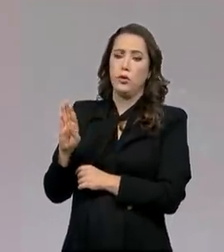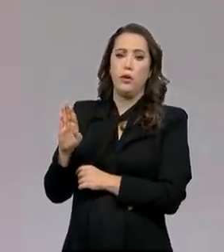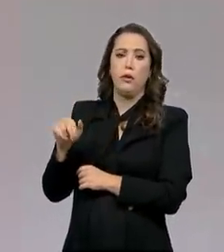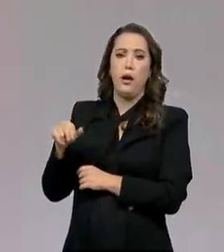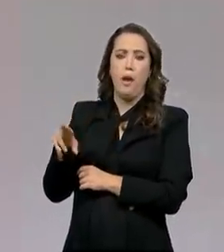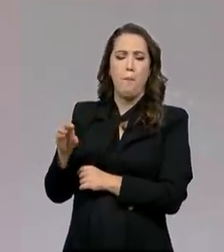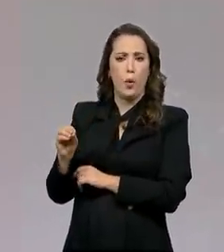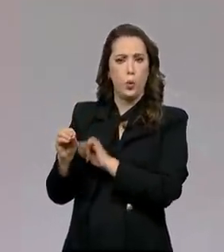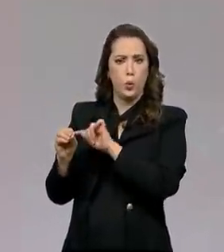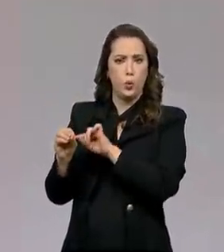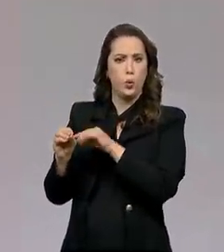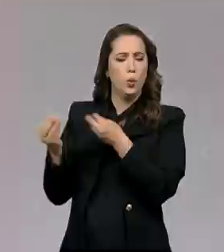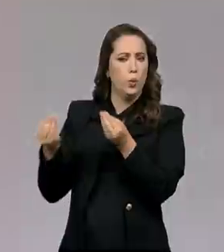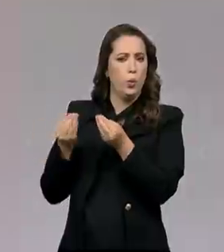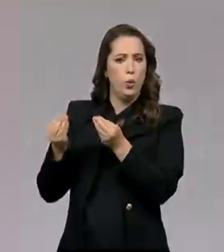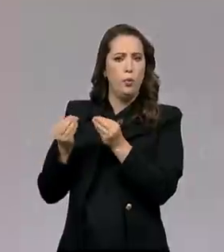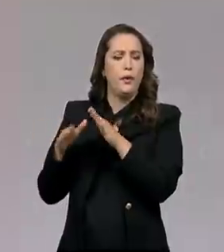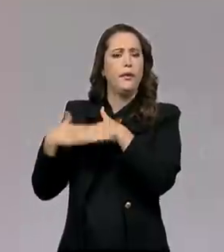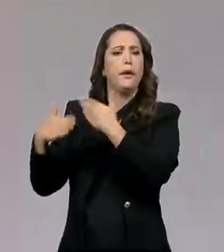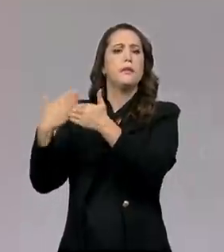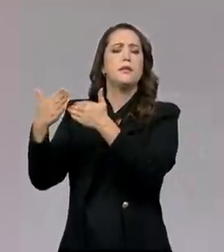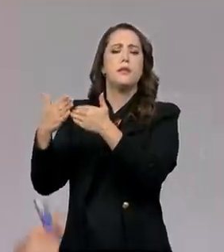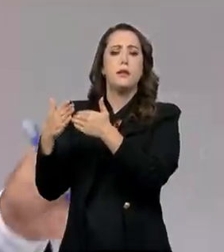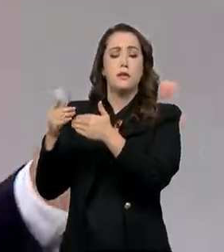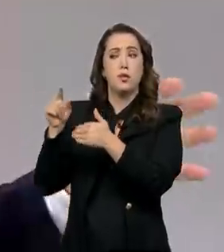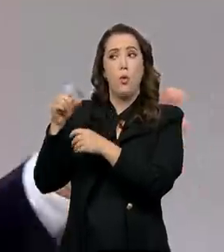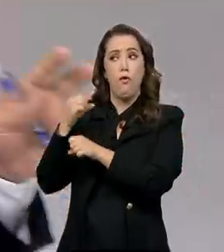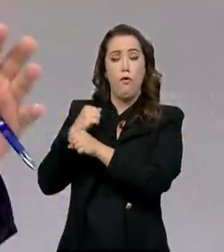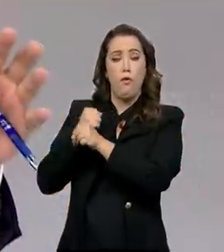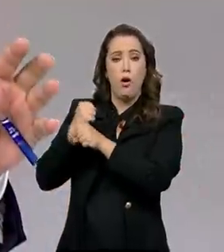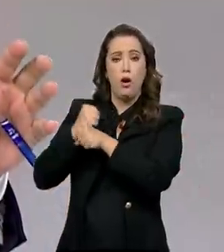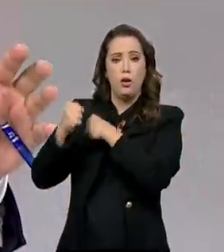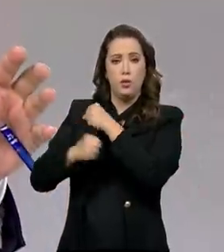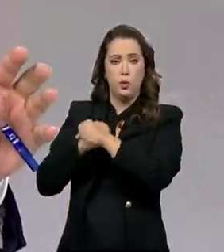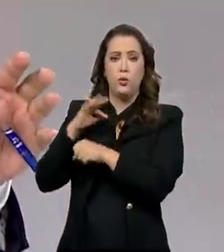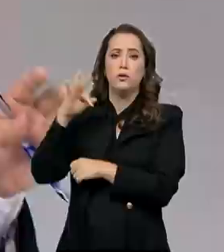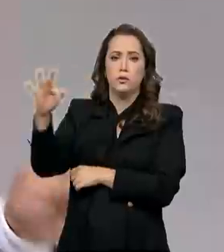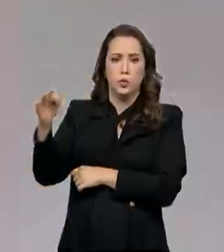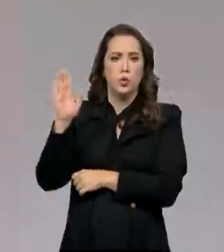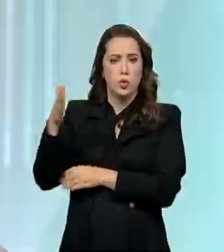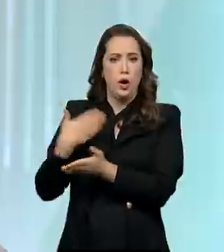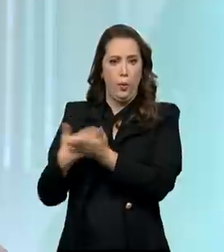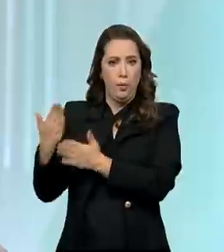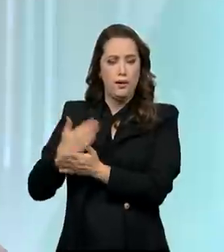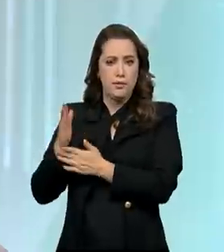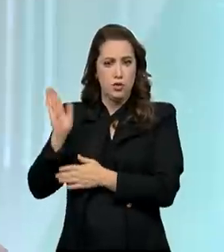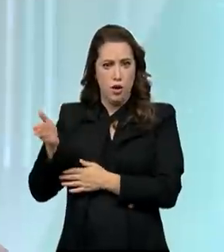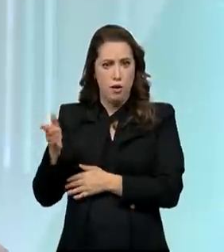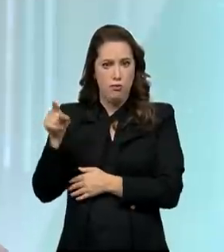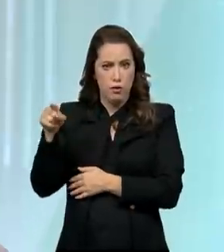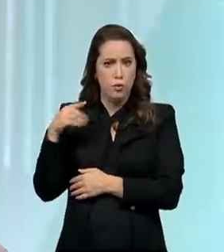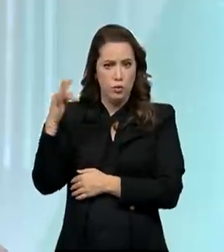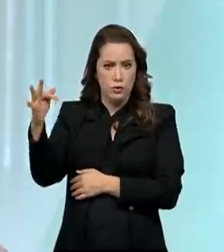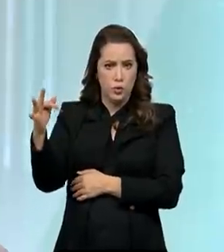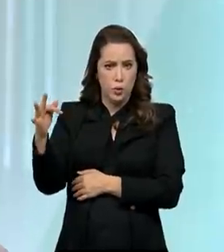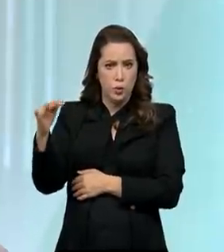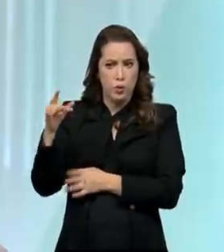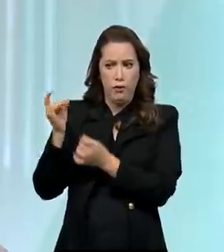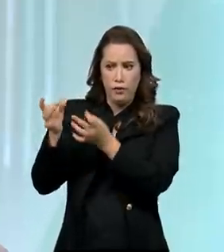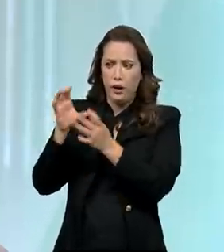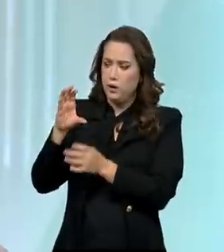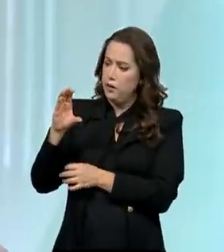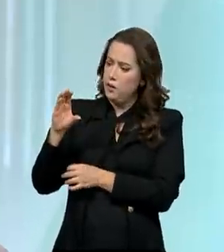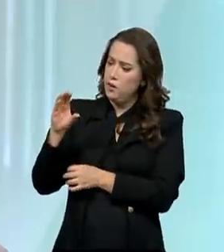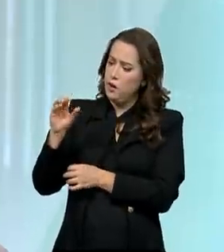resiliência a esse mercado de carbono. Já para o ano que vem, vai ter alguma iniciativa nesse sentido, presidente? A gente está desenvolvendo no Brasil